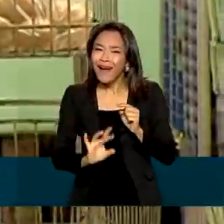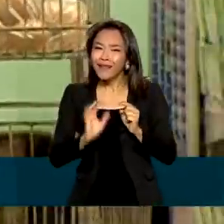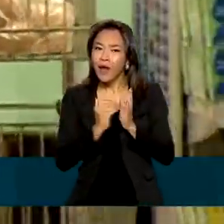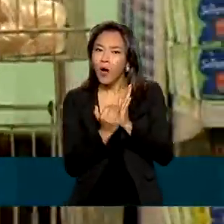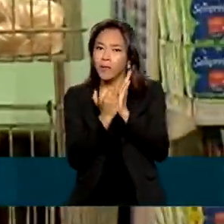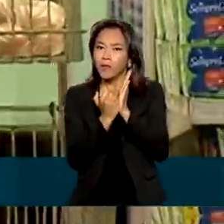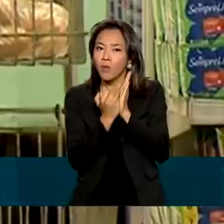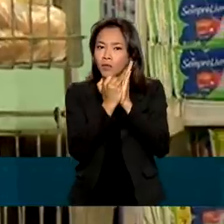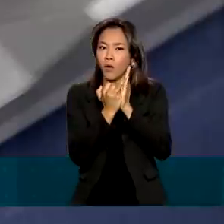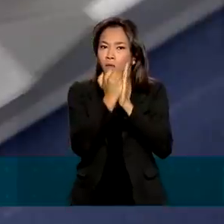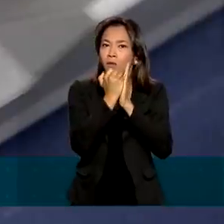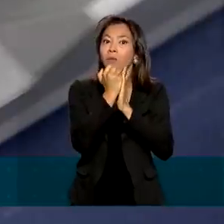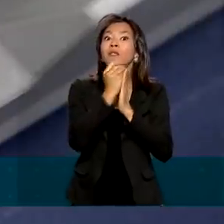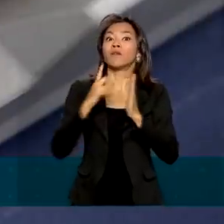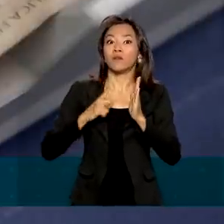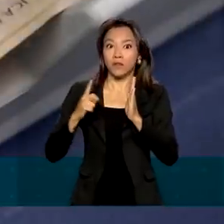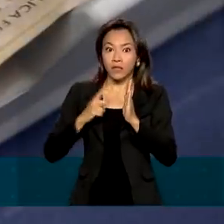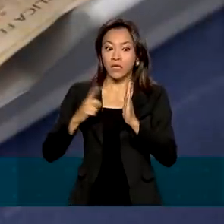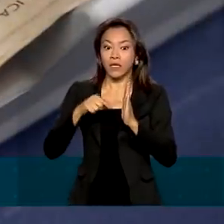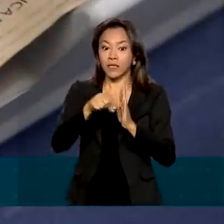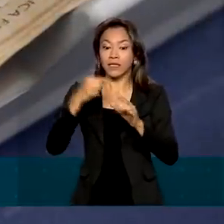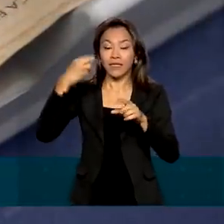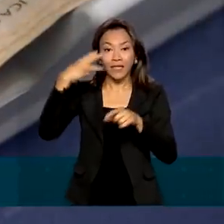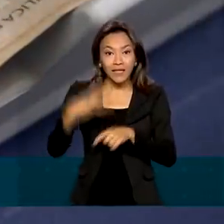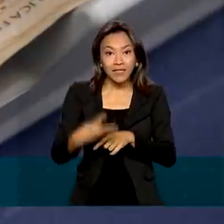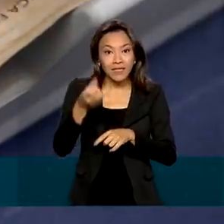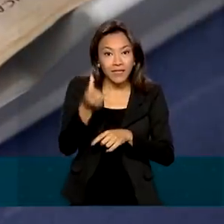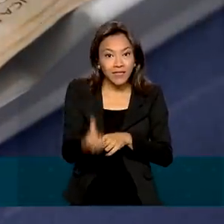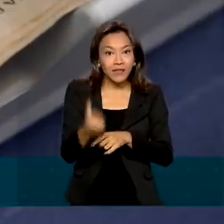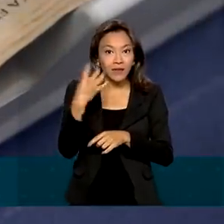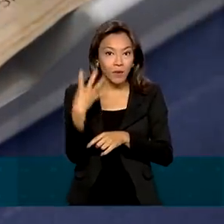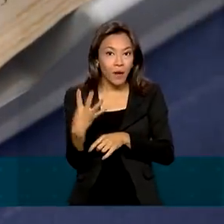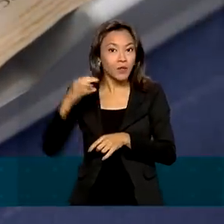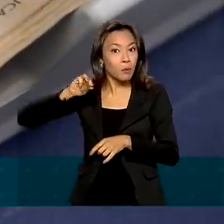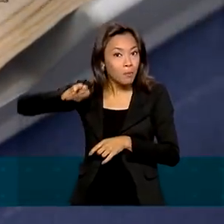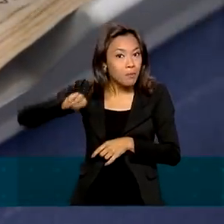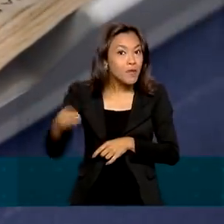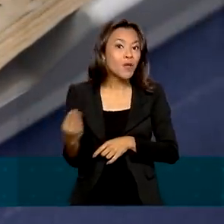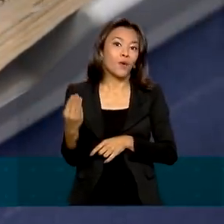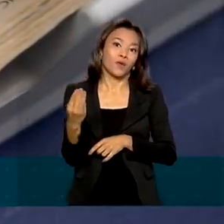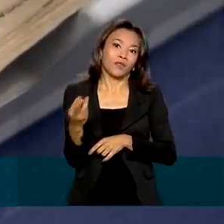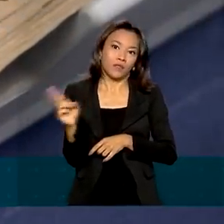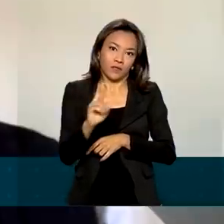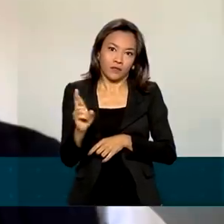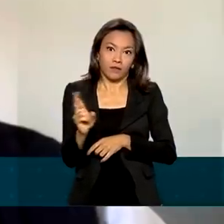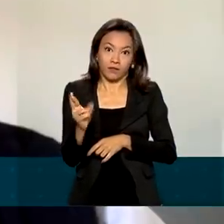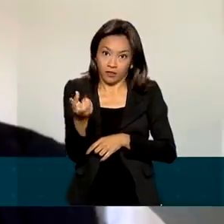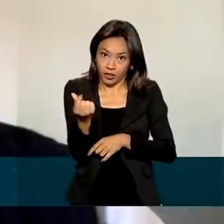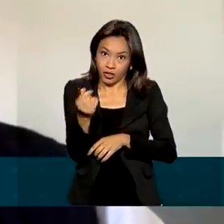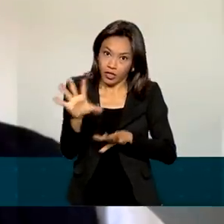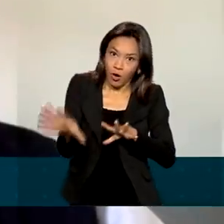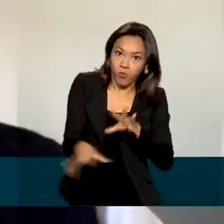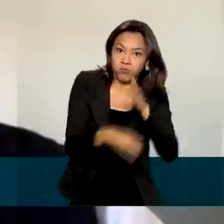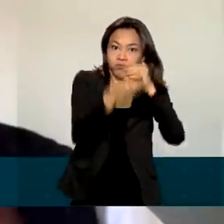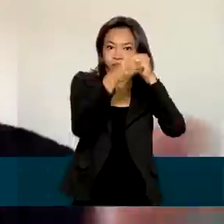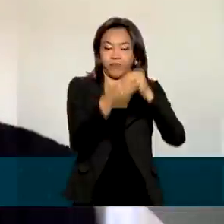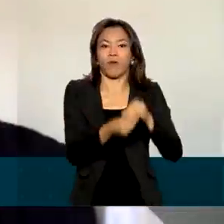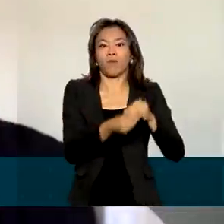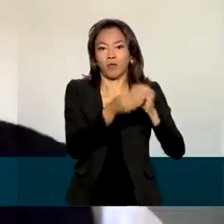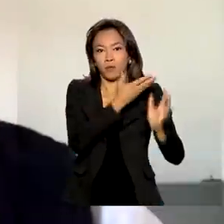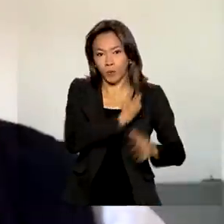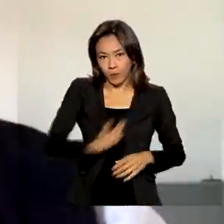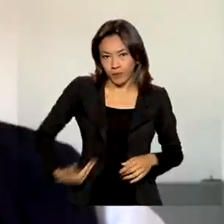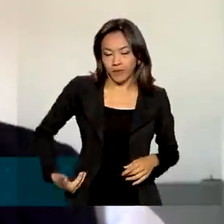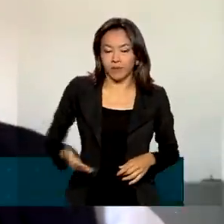governo estima um impacto anual de R$ 364 milhões nos cofres públicos. É muito importante esse